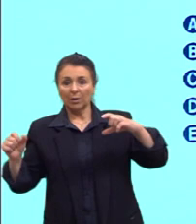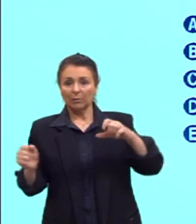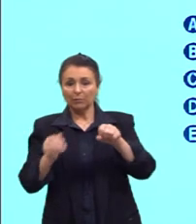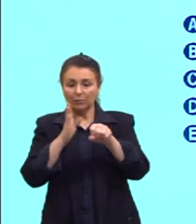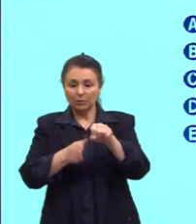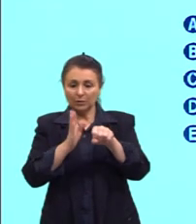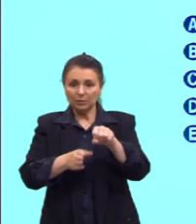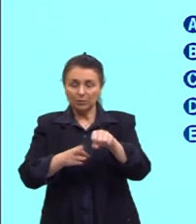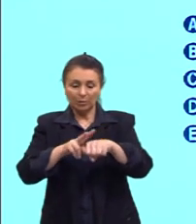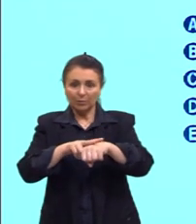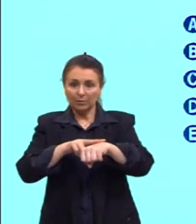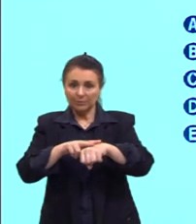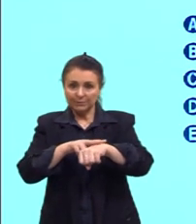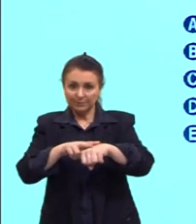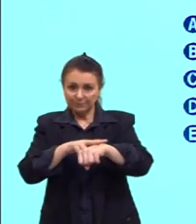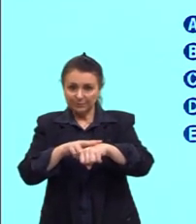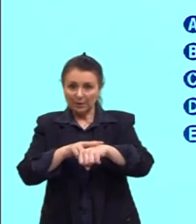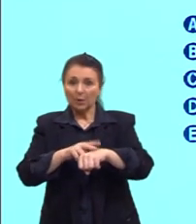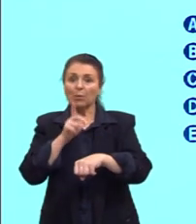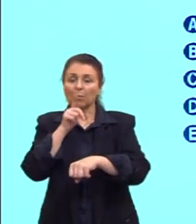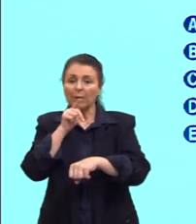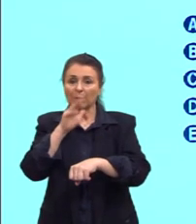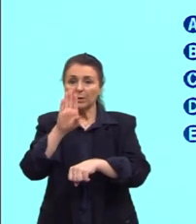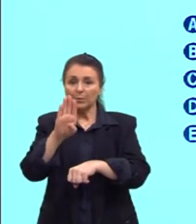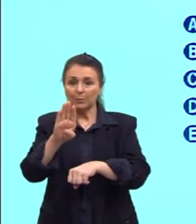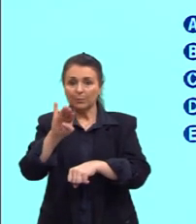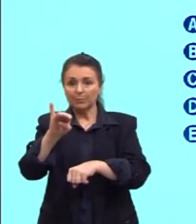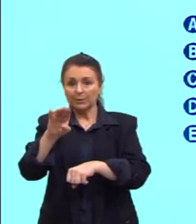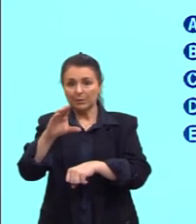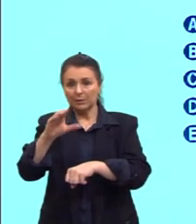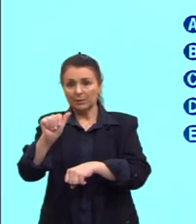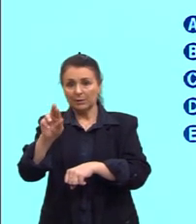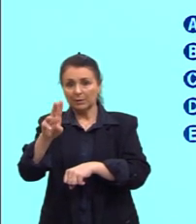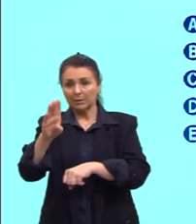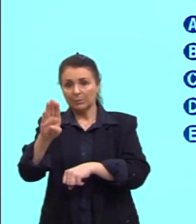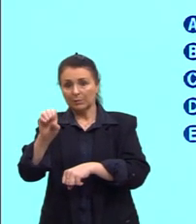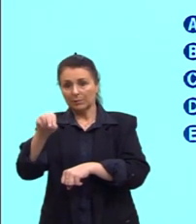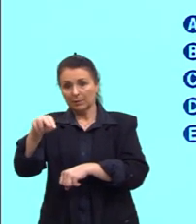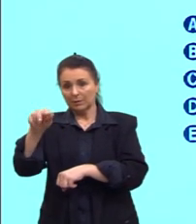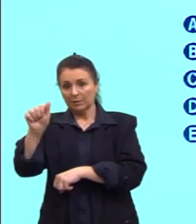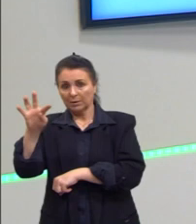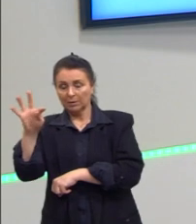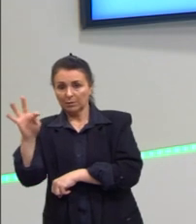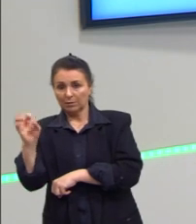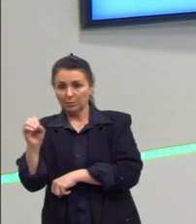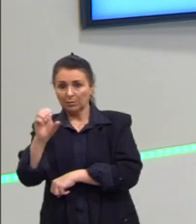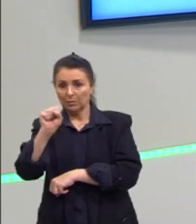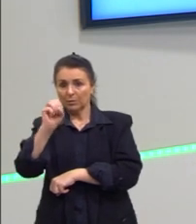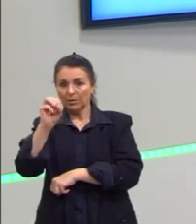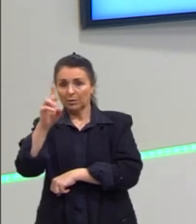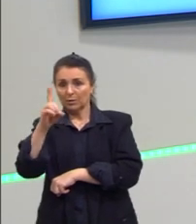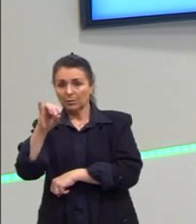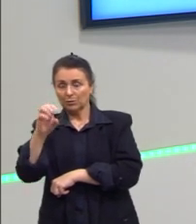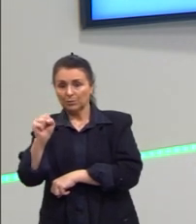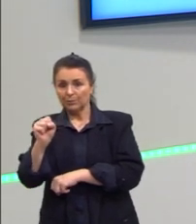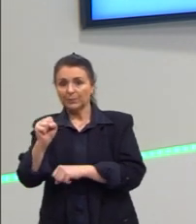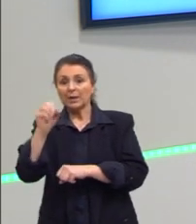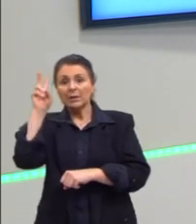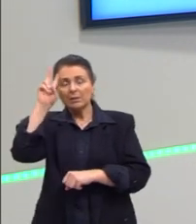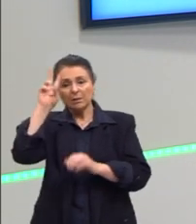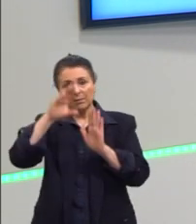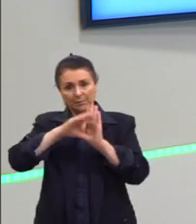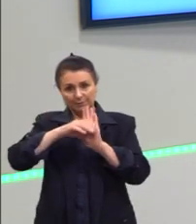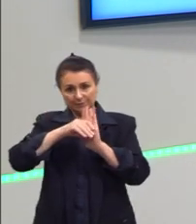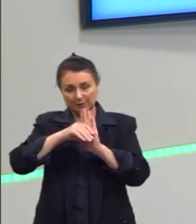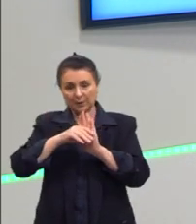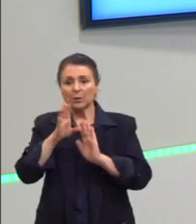bicarbonato de sódio. Se lembrar o conceito de base e ácido e conhecer a fórmula do bicarbonato,